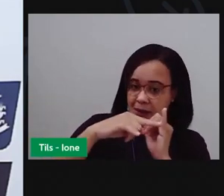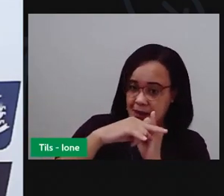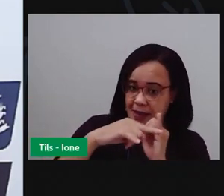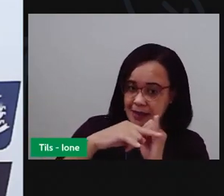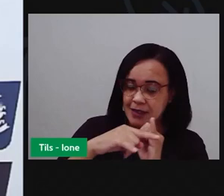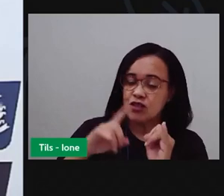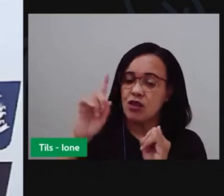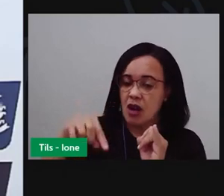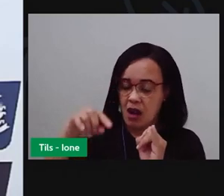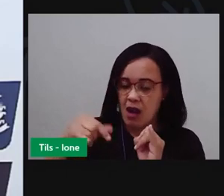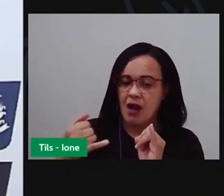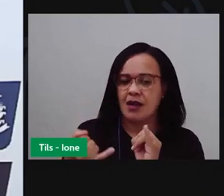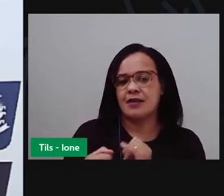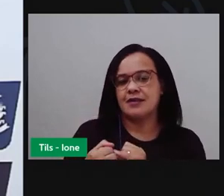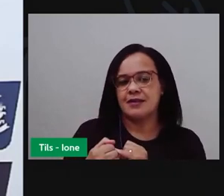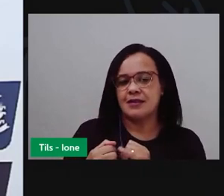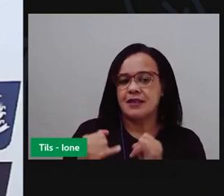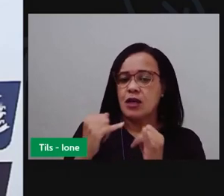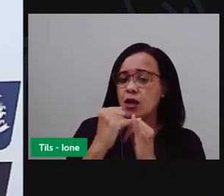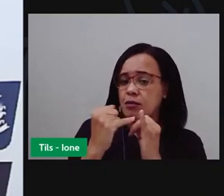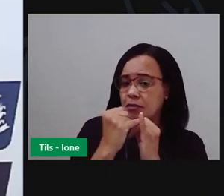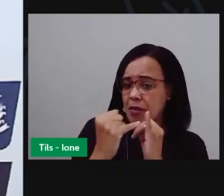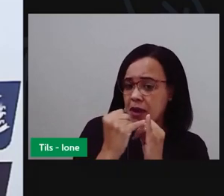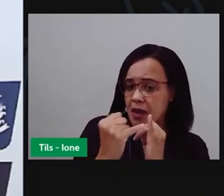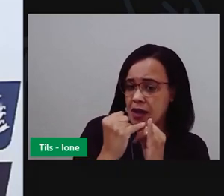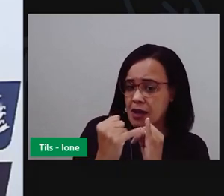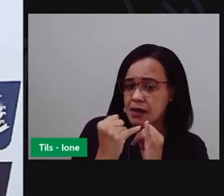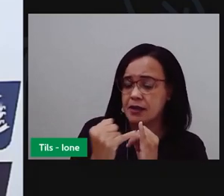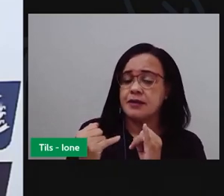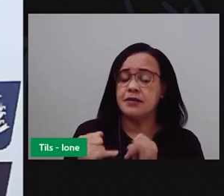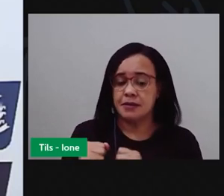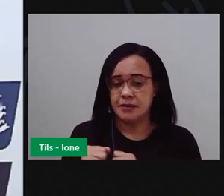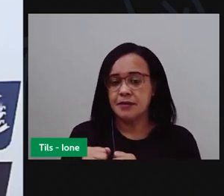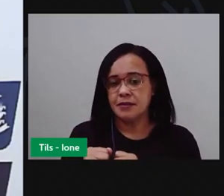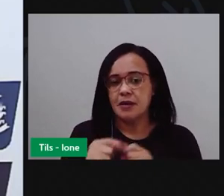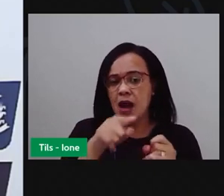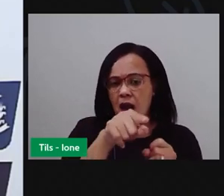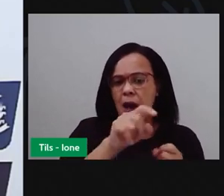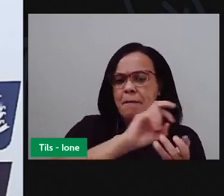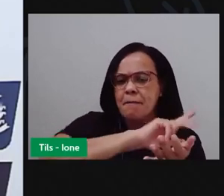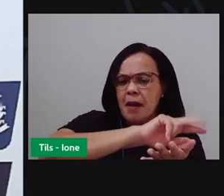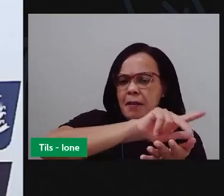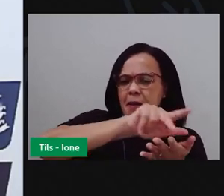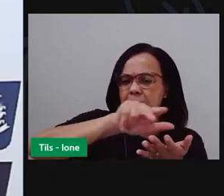uma colher de chá, meia colher de chá. Tá vendo?